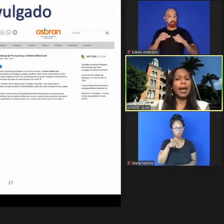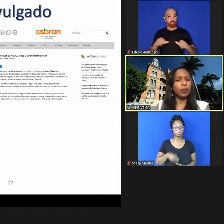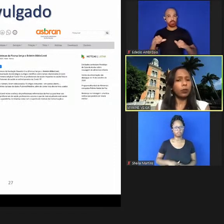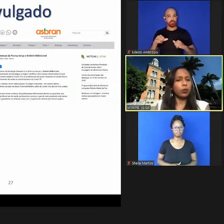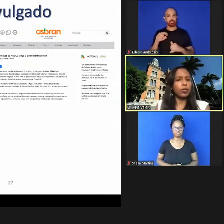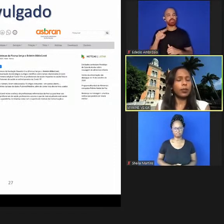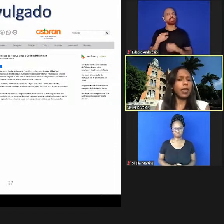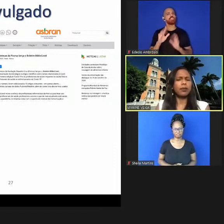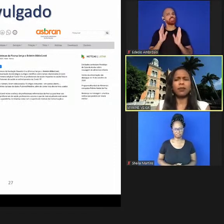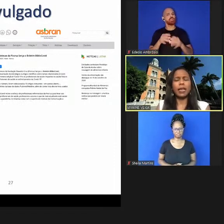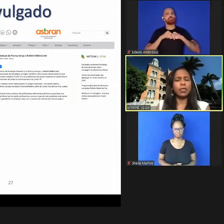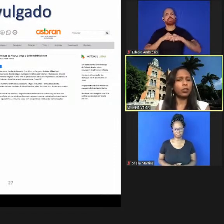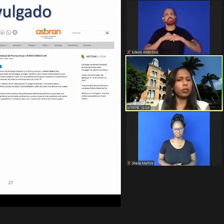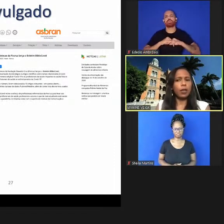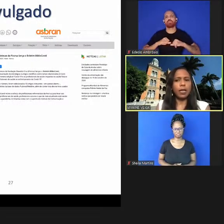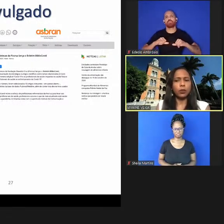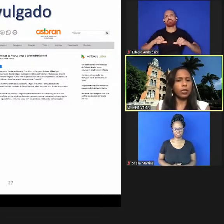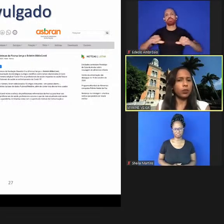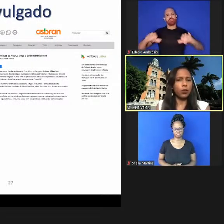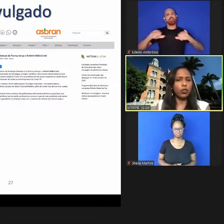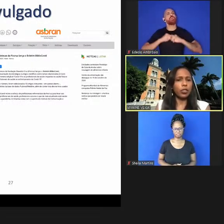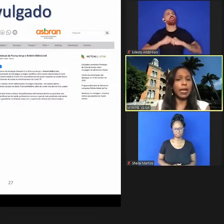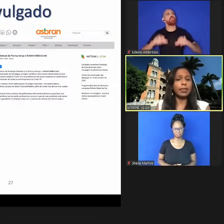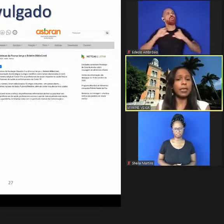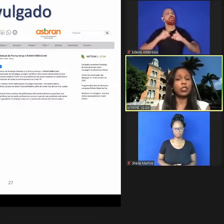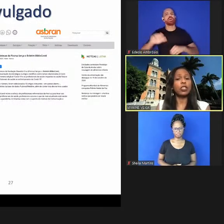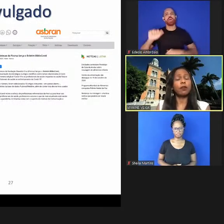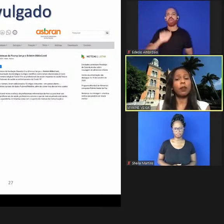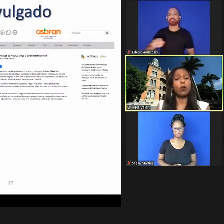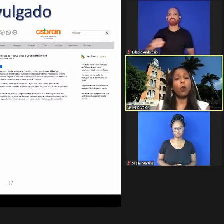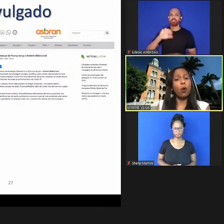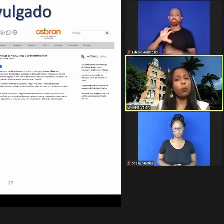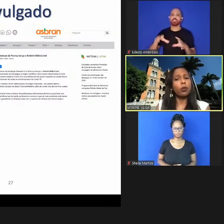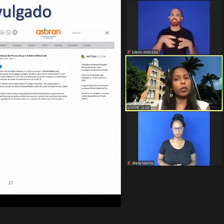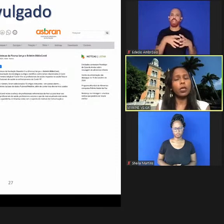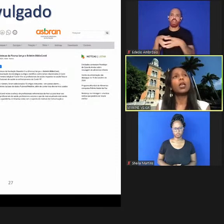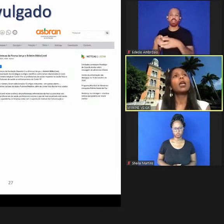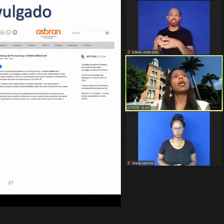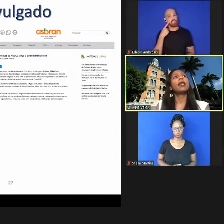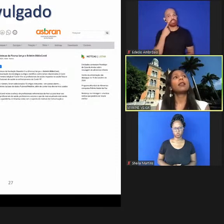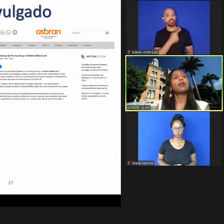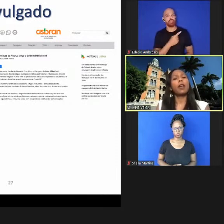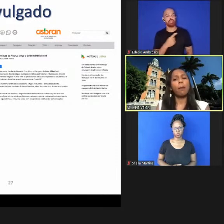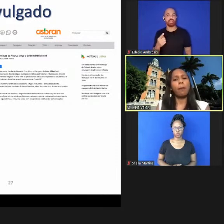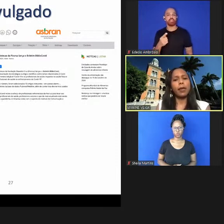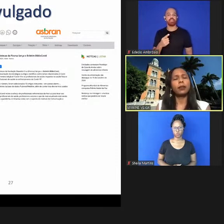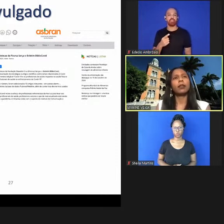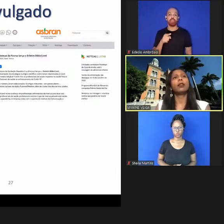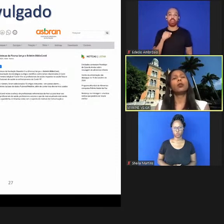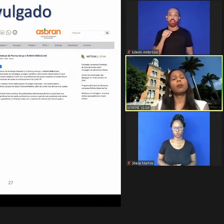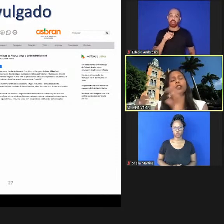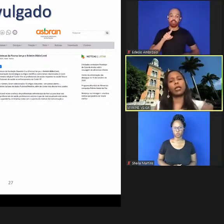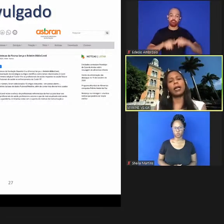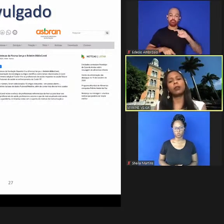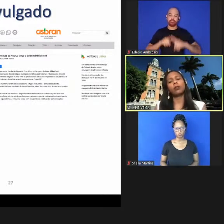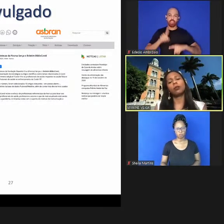divulgado noticiado em várias associações de classe e a gente vê como que essa ferramenta dando mastigado não